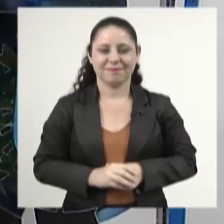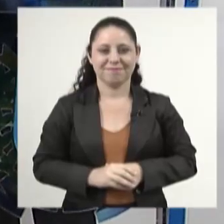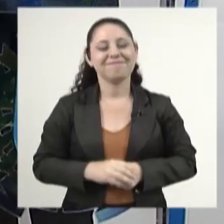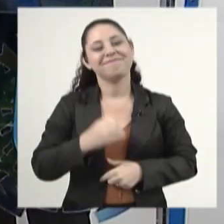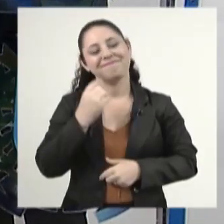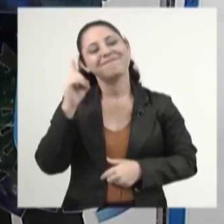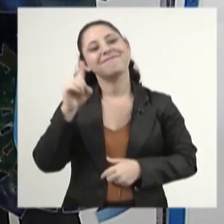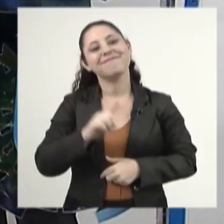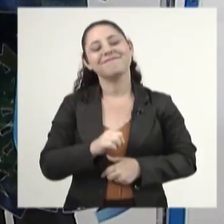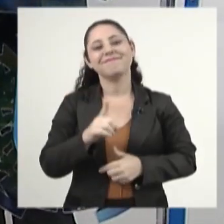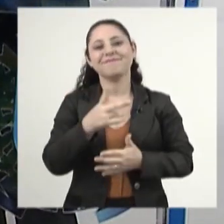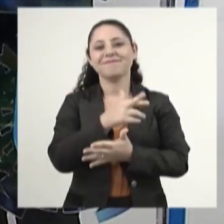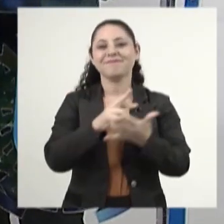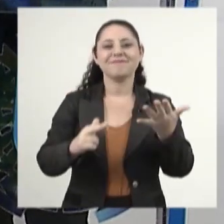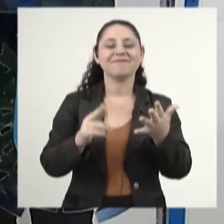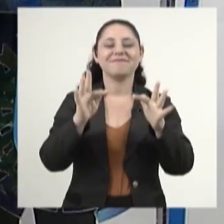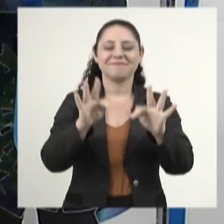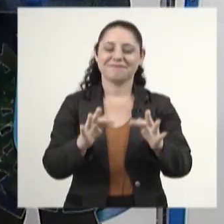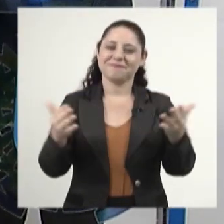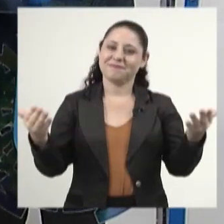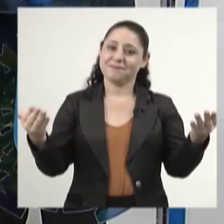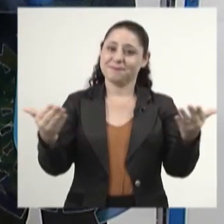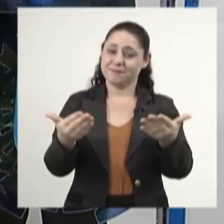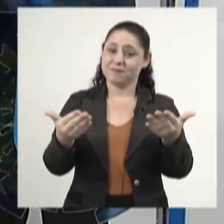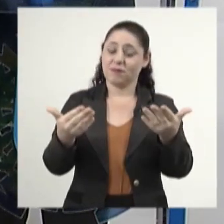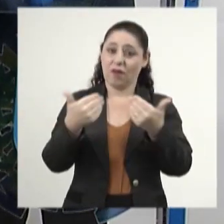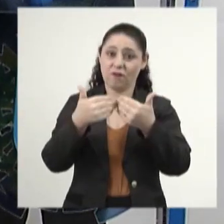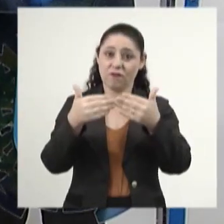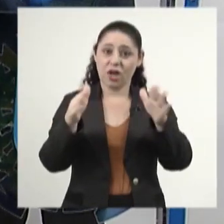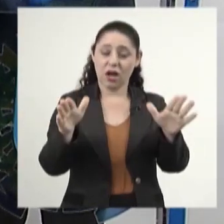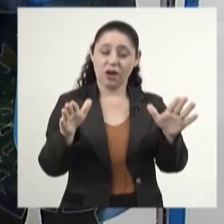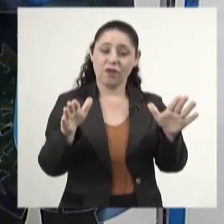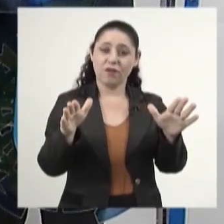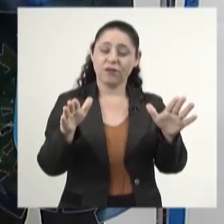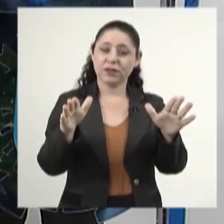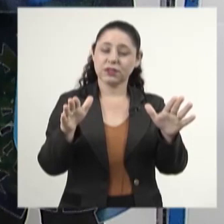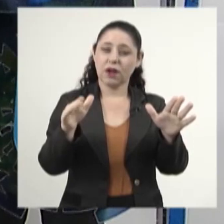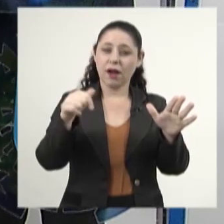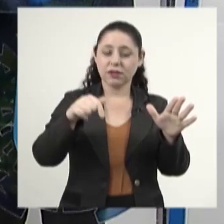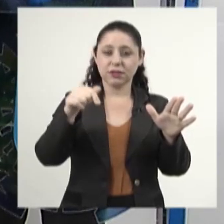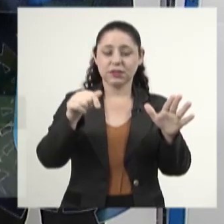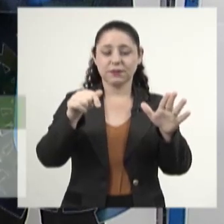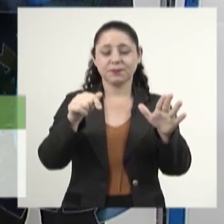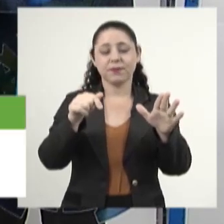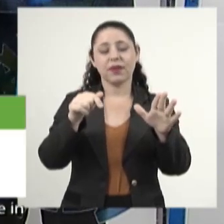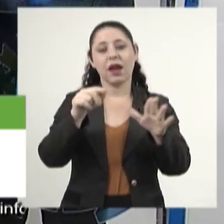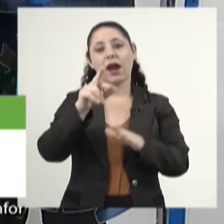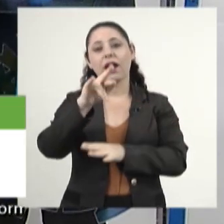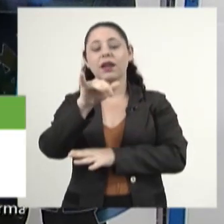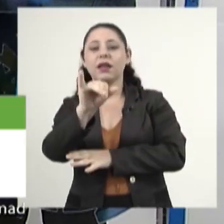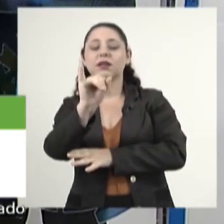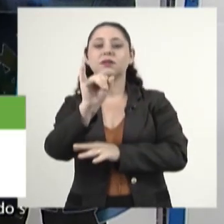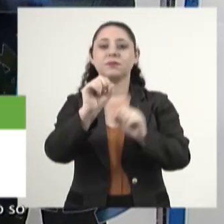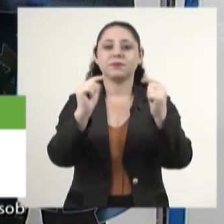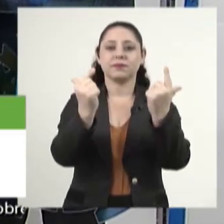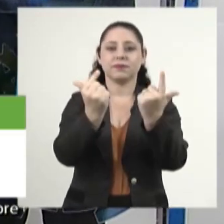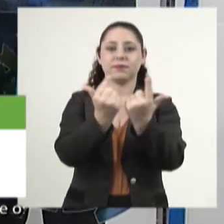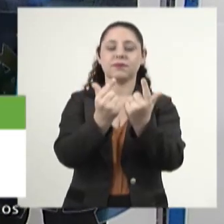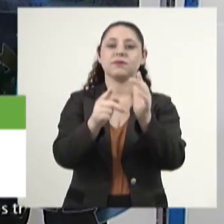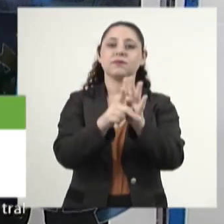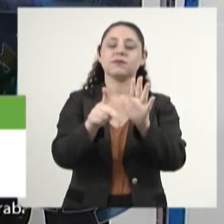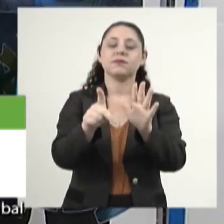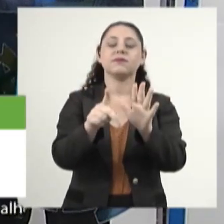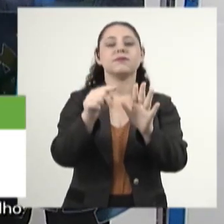Bom, e essa foi a edição de hoje do Redação Final, ao vivo, direto do Estúdio Arirrigo, aqui na sede do Poder Legislativo, na